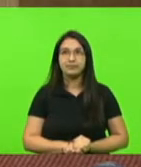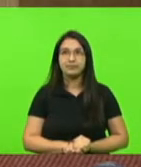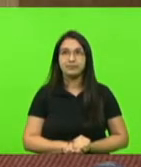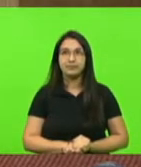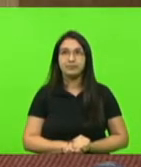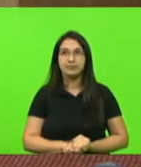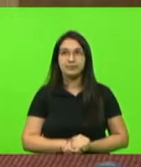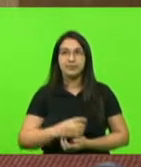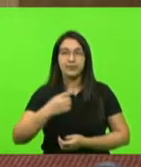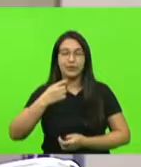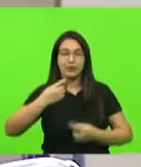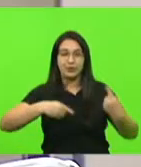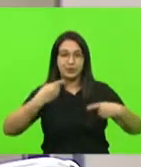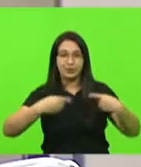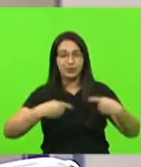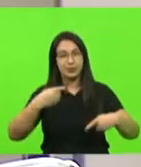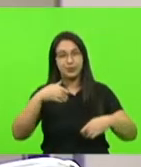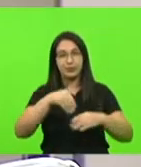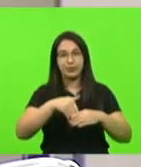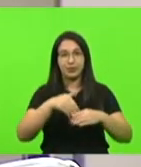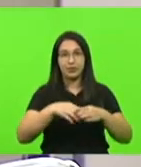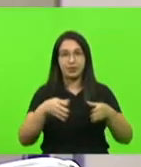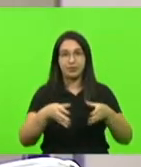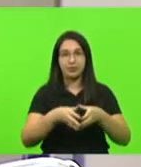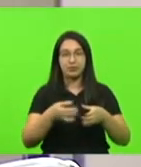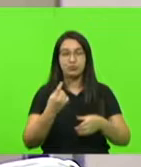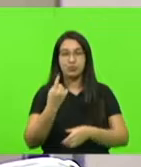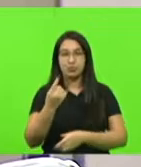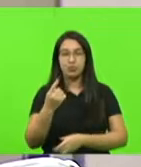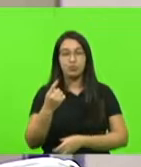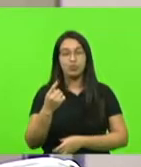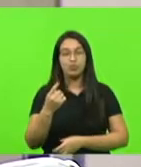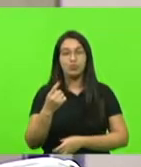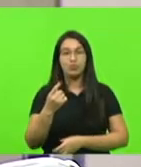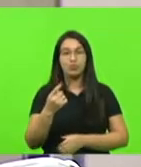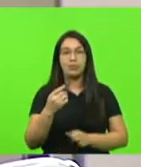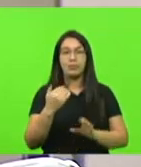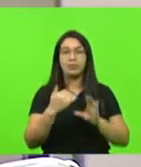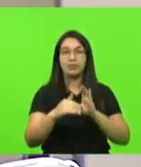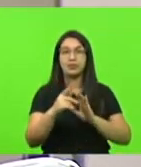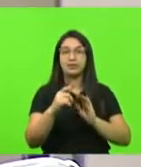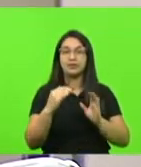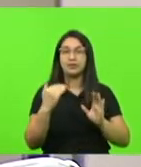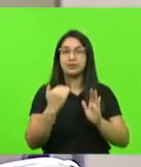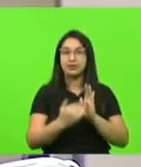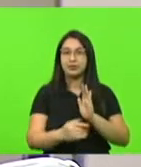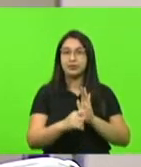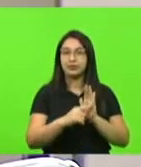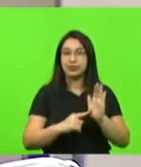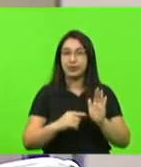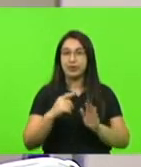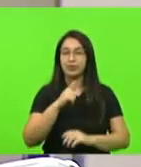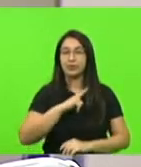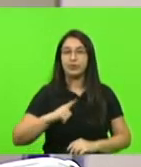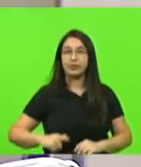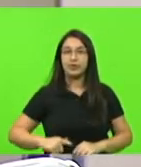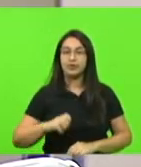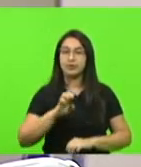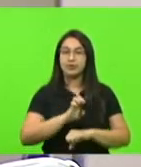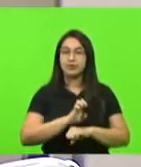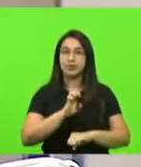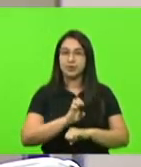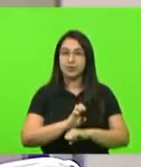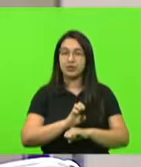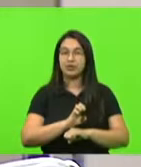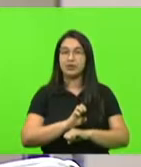Discussão e votação em turno único da mensagem de veto 561 de 2020, autor governo do Estado. Veto